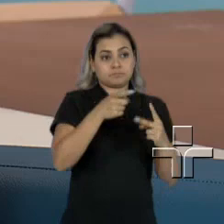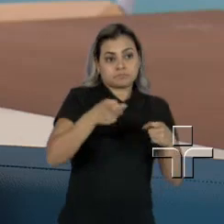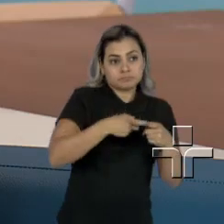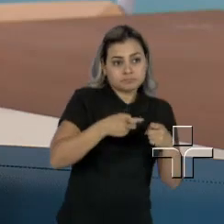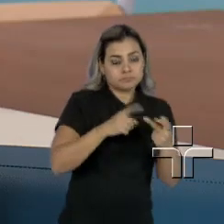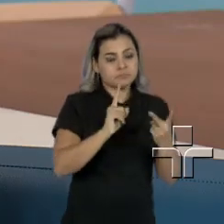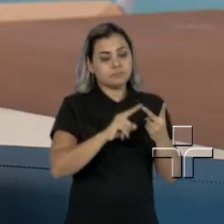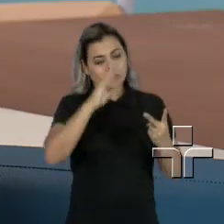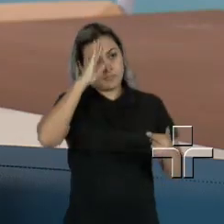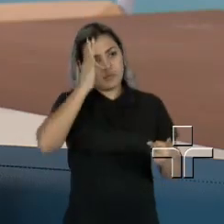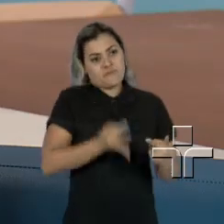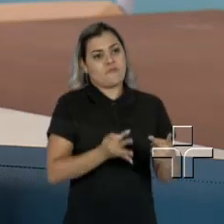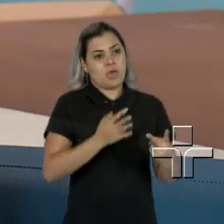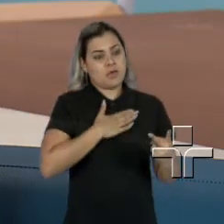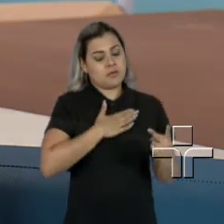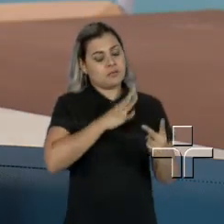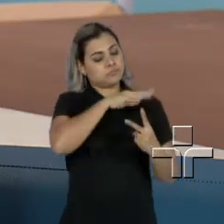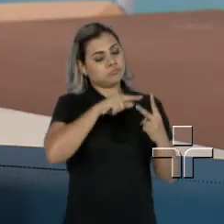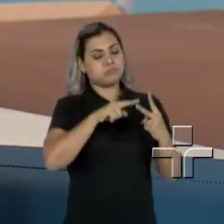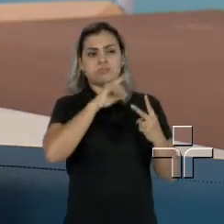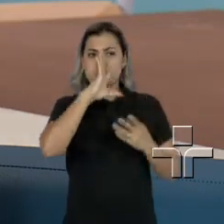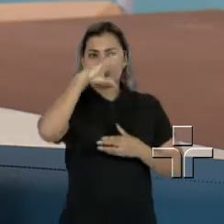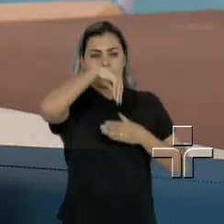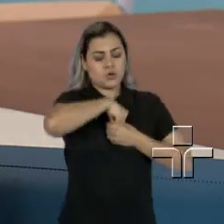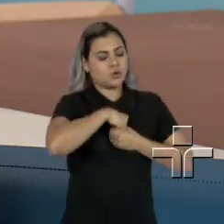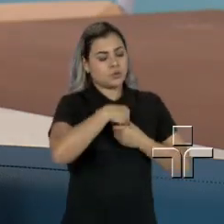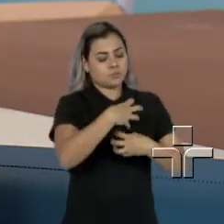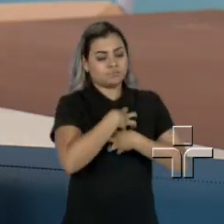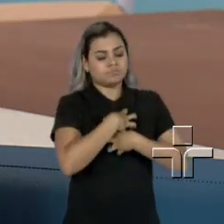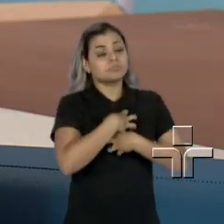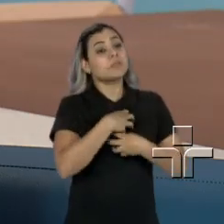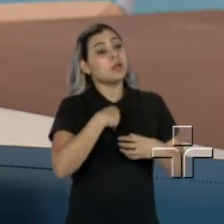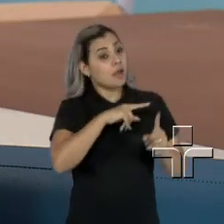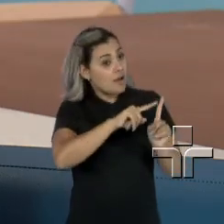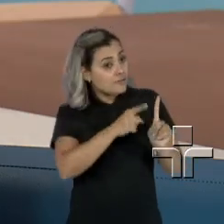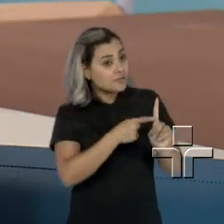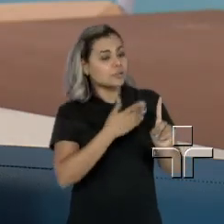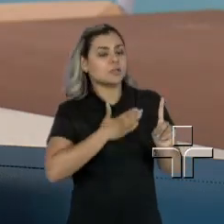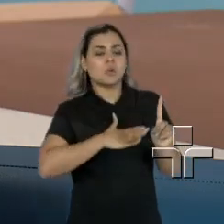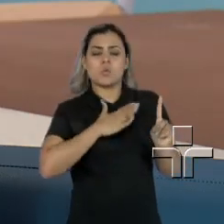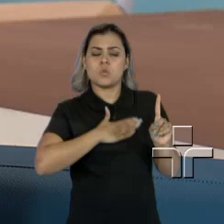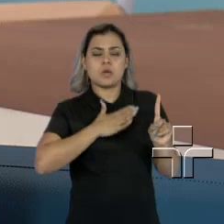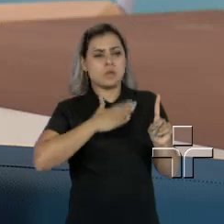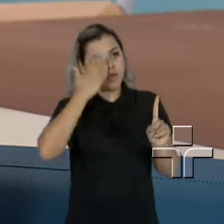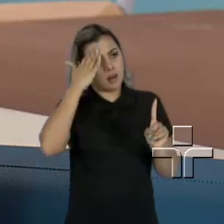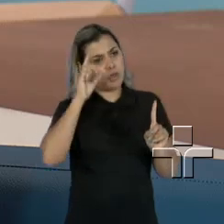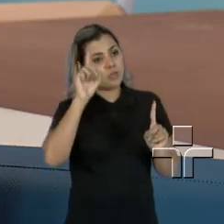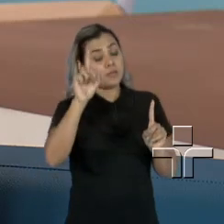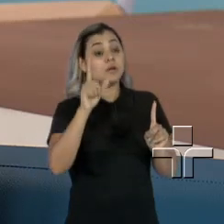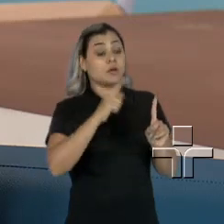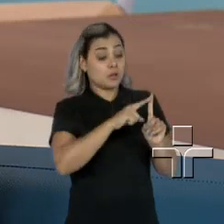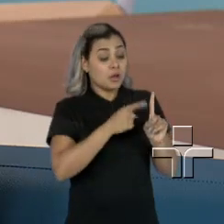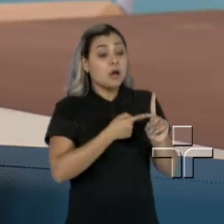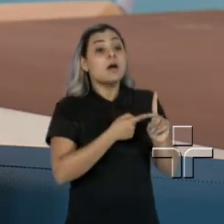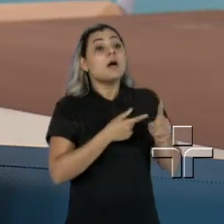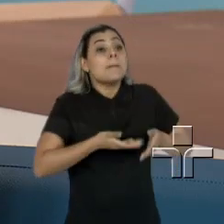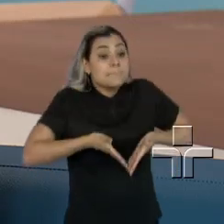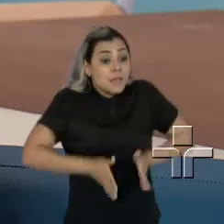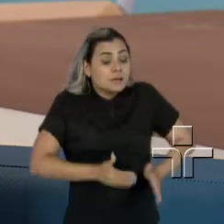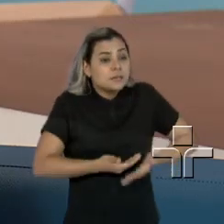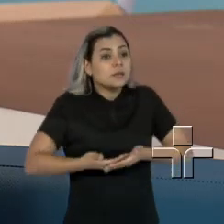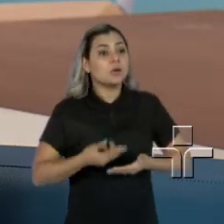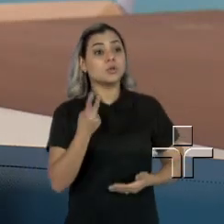minha fé. Eu juntei os dois. Tive uma gravidez tranquila, graças a Deus. Eles nasceram com 2,400